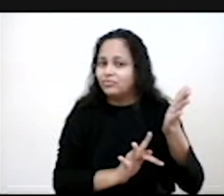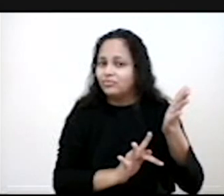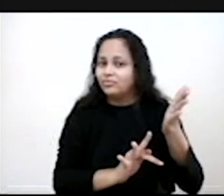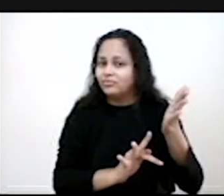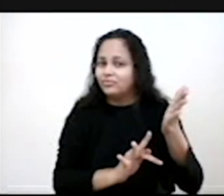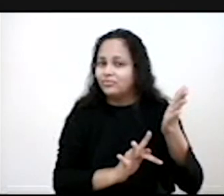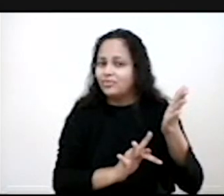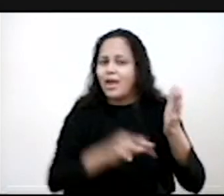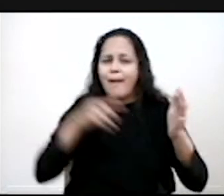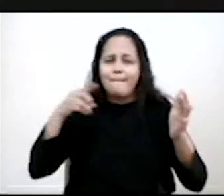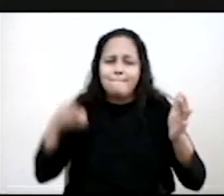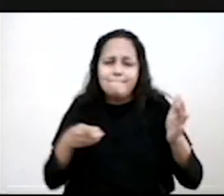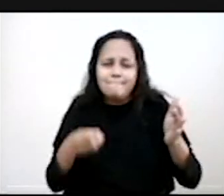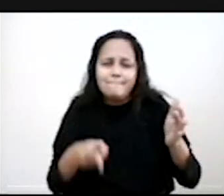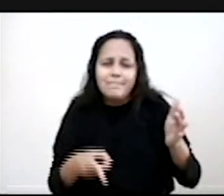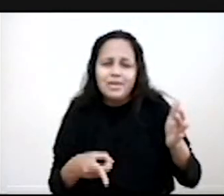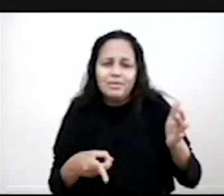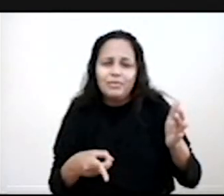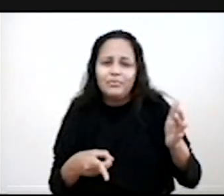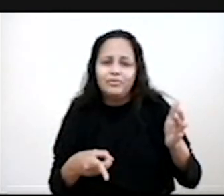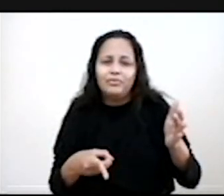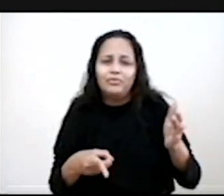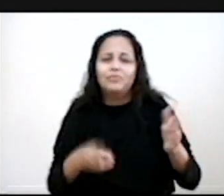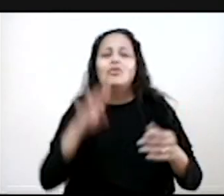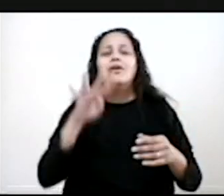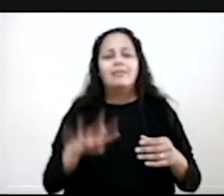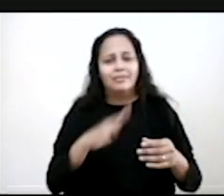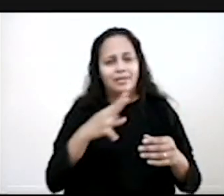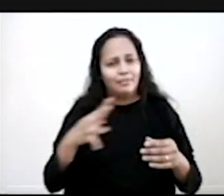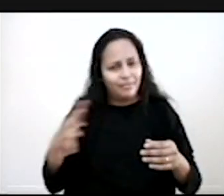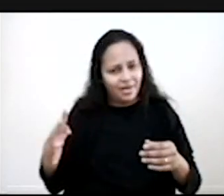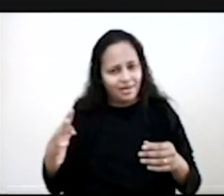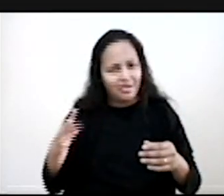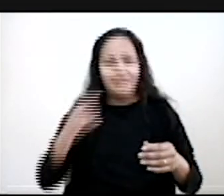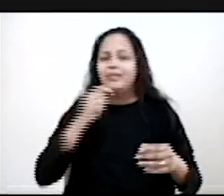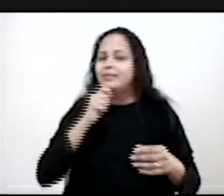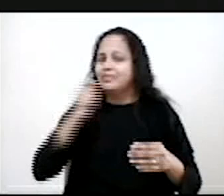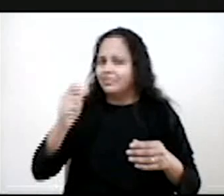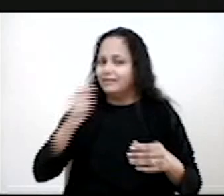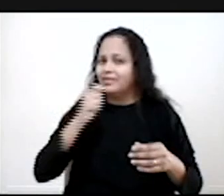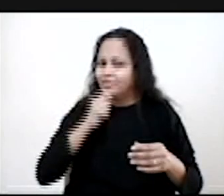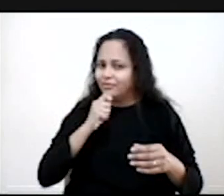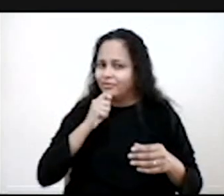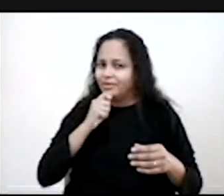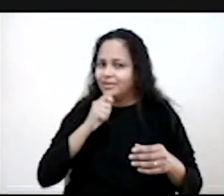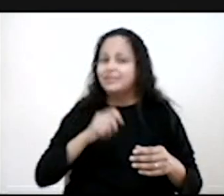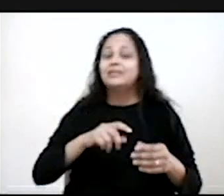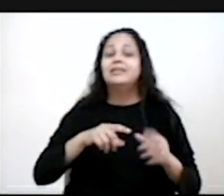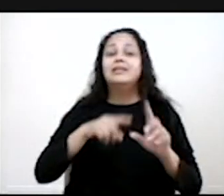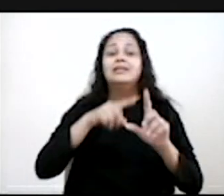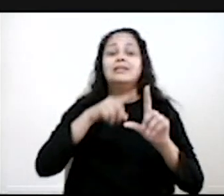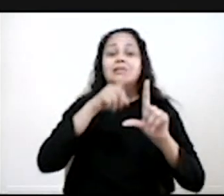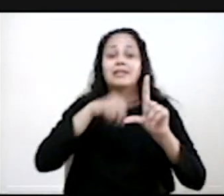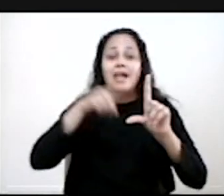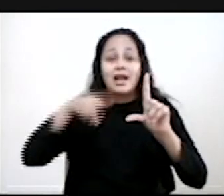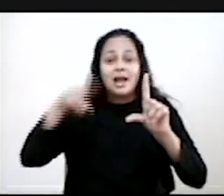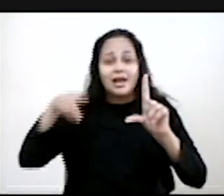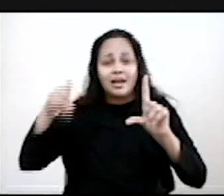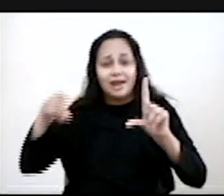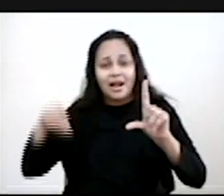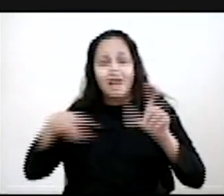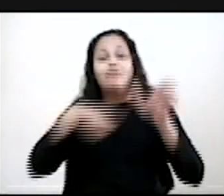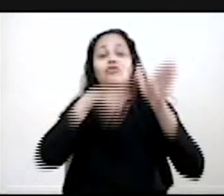notícia, ela é mais aprofundada, ela contém tabelas, entrevistas, gráficos, análise,